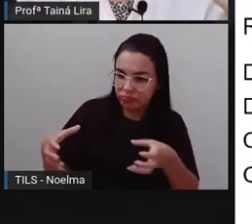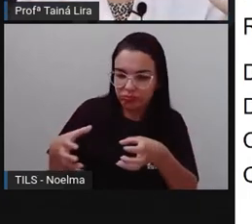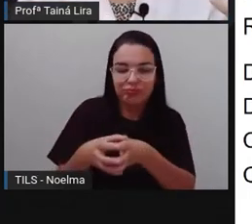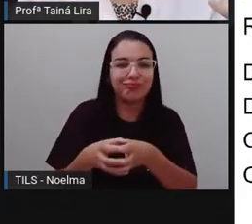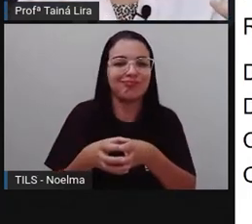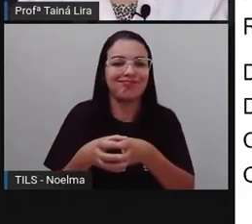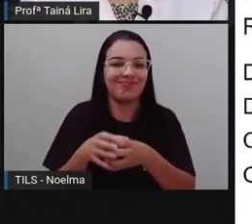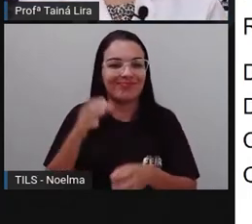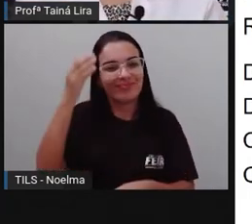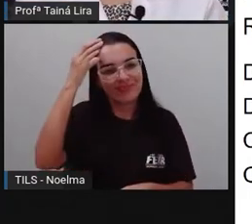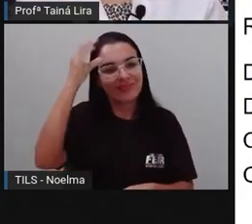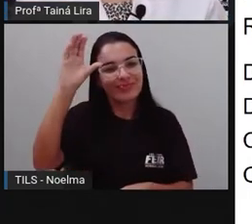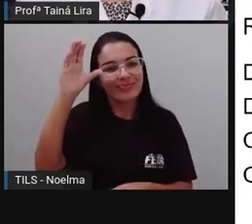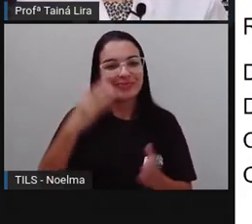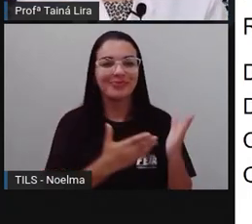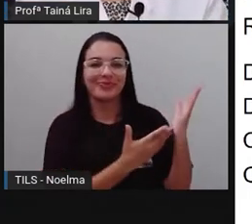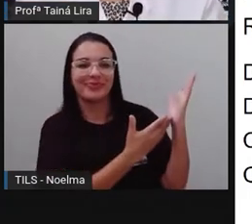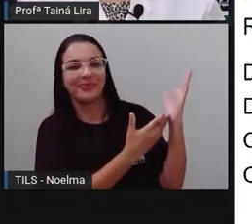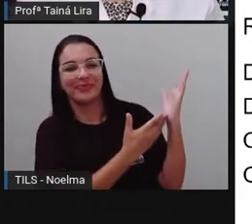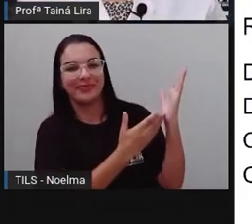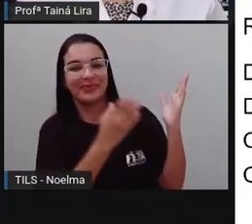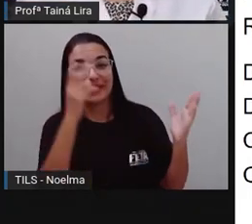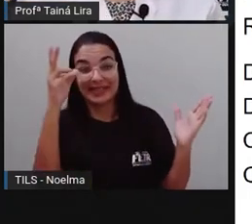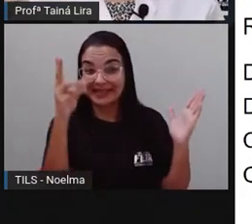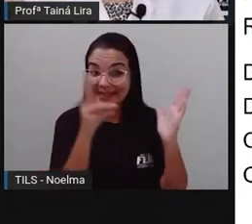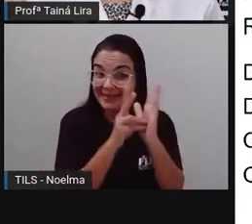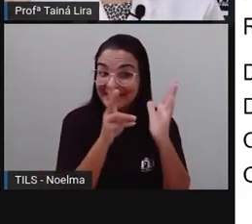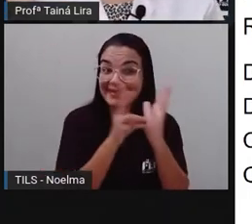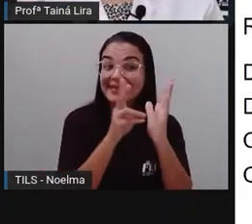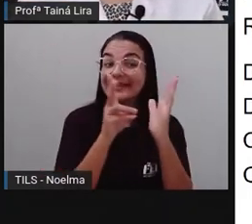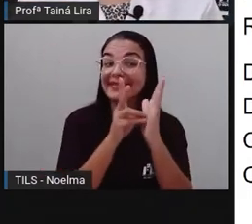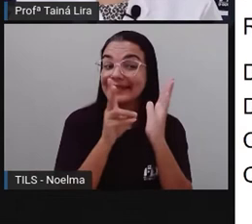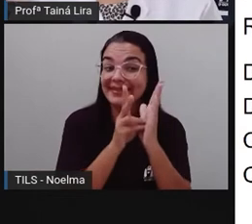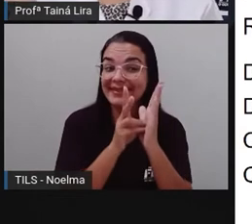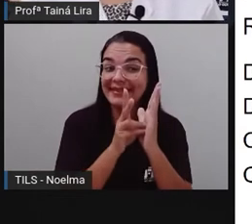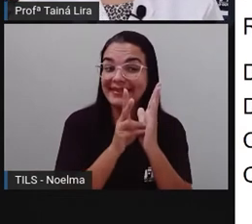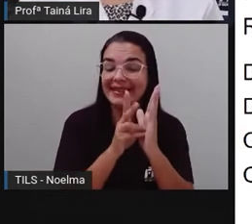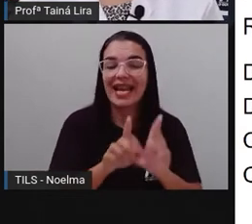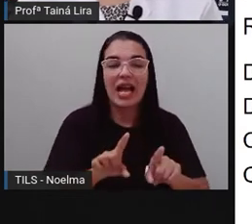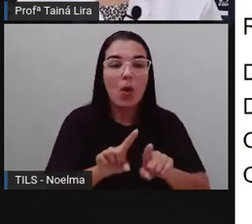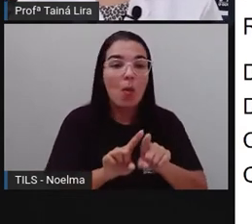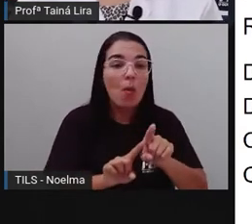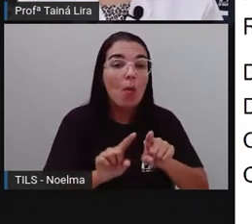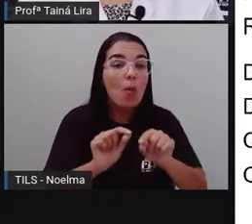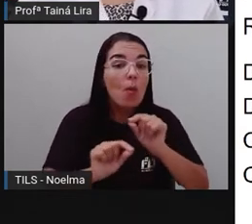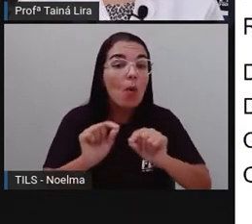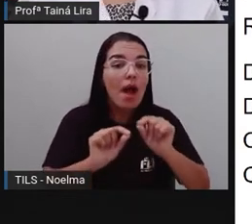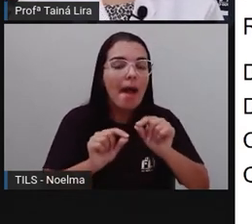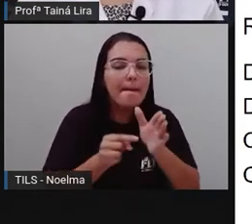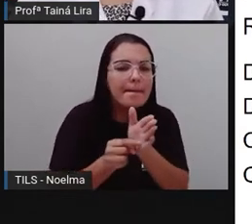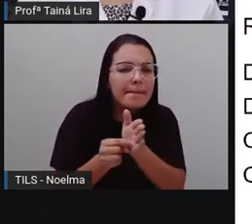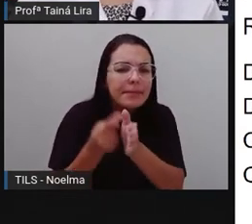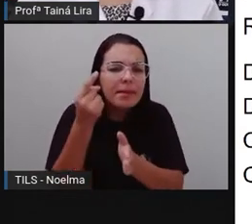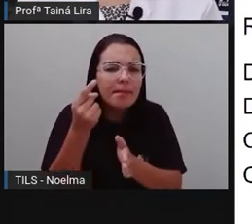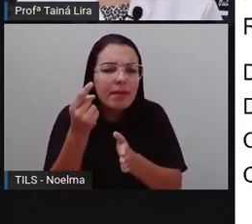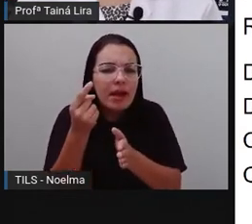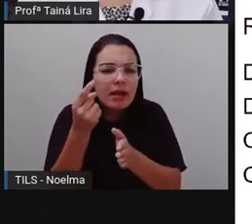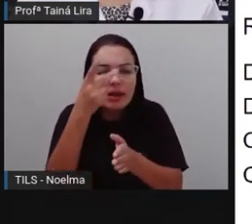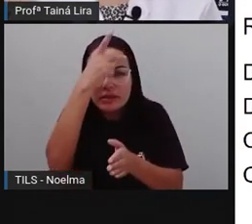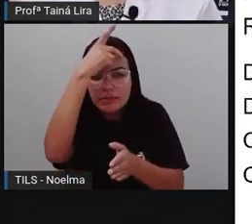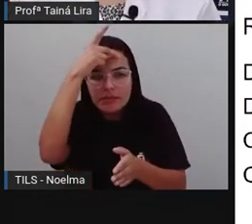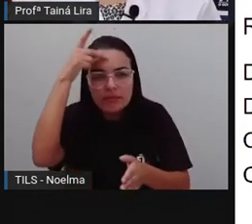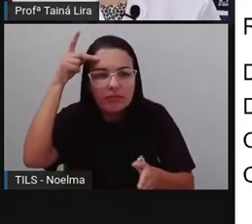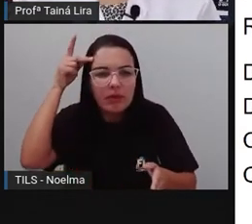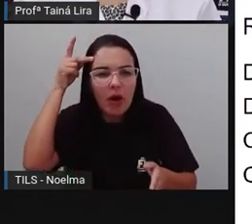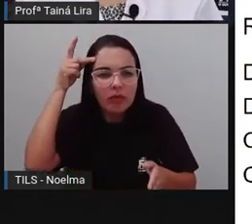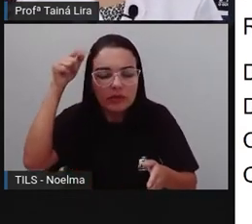indígenas. Olha lá. Então, os indígenas foram os primeiros habitantes do Brasil. Quando os portugueses chegaram aqui,